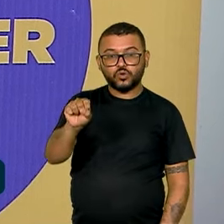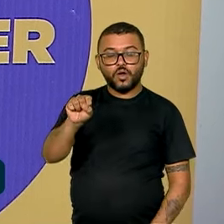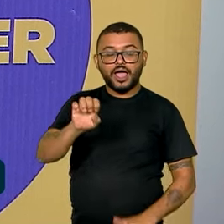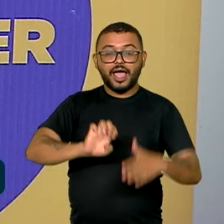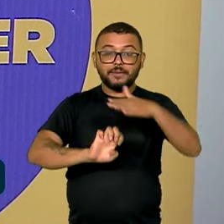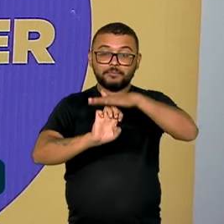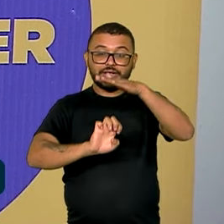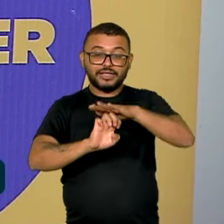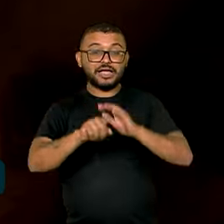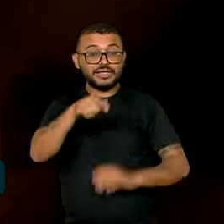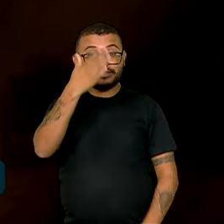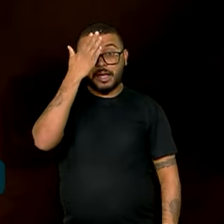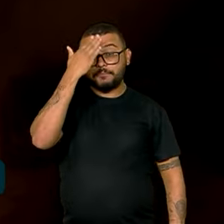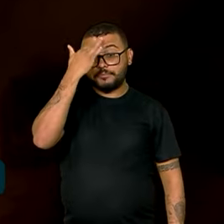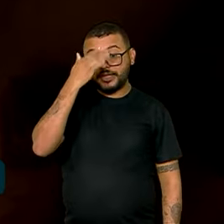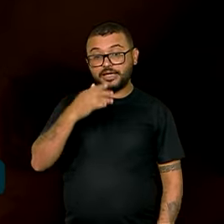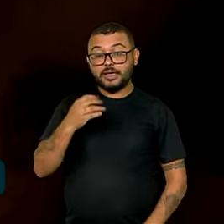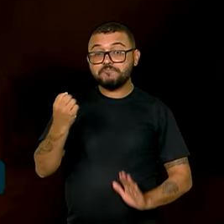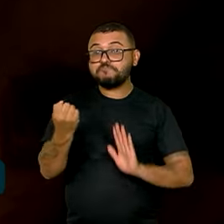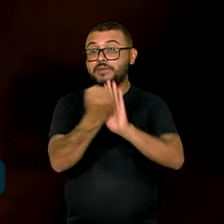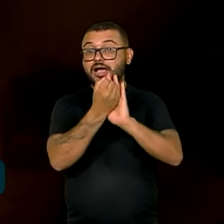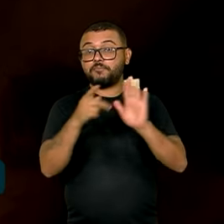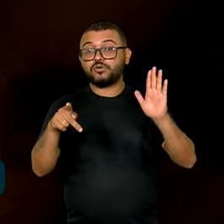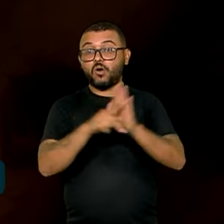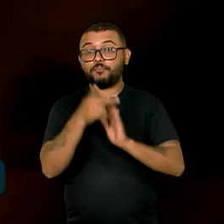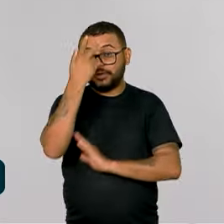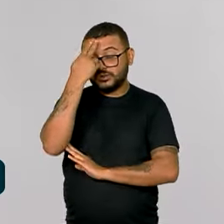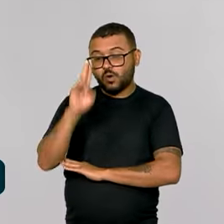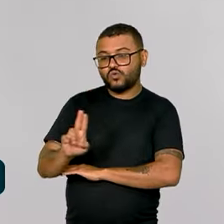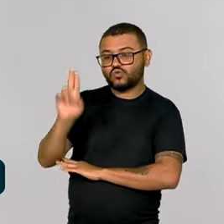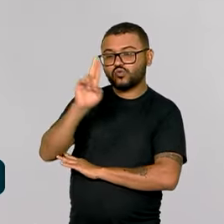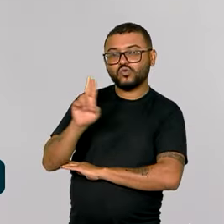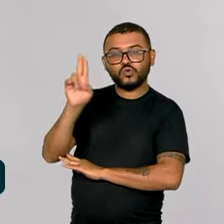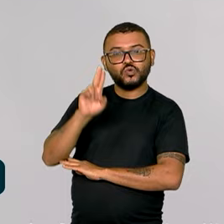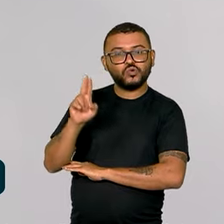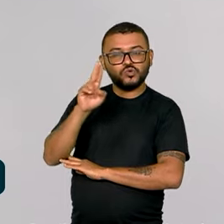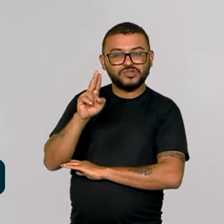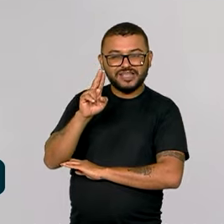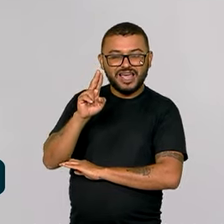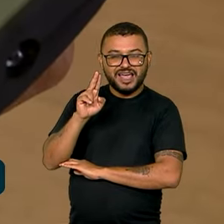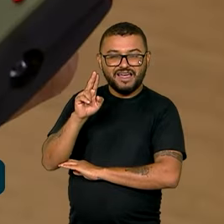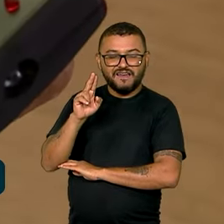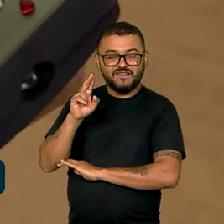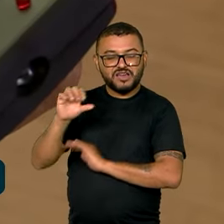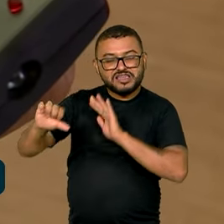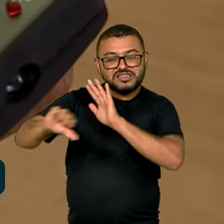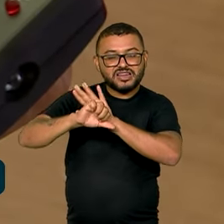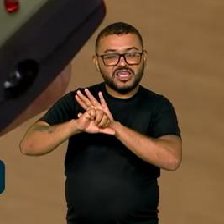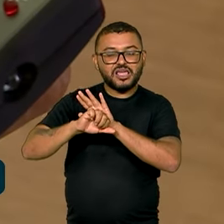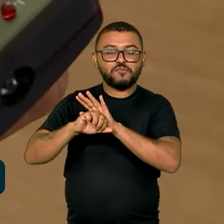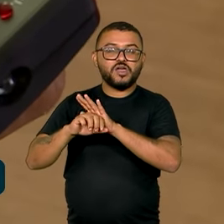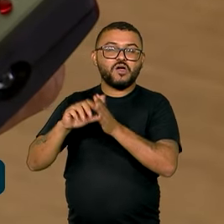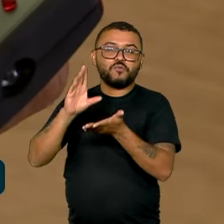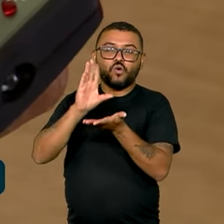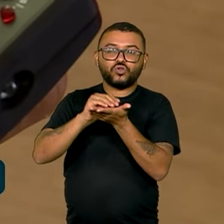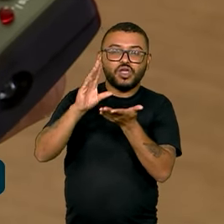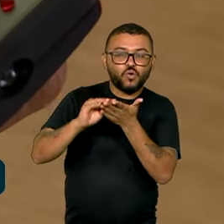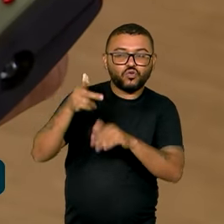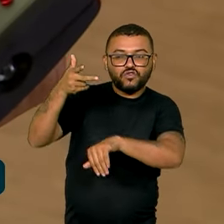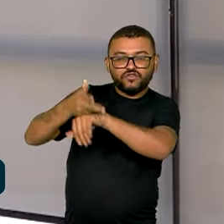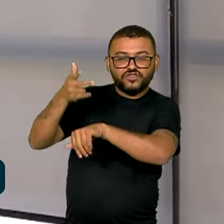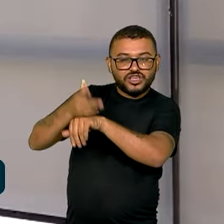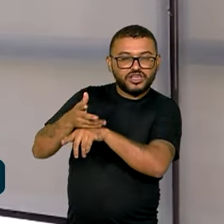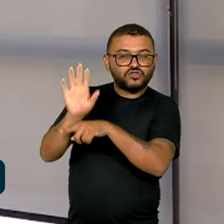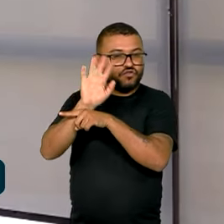quer apertar ainda mais o cerco aos usuários que acessam, de forma ilegal, conteúdos audiovisuais no